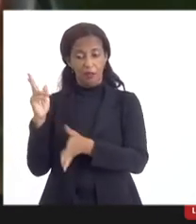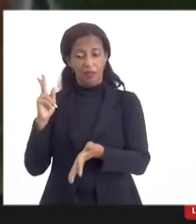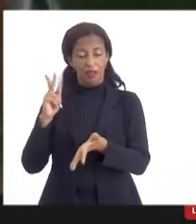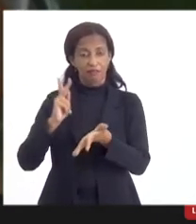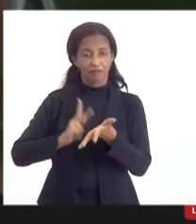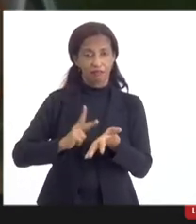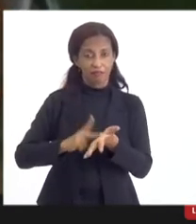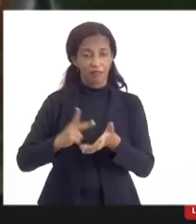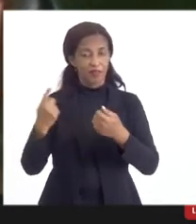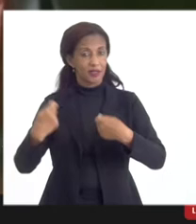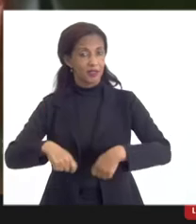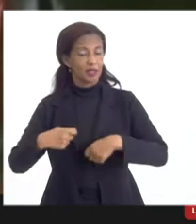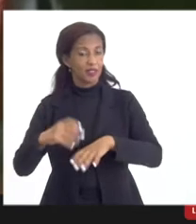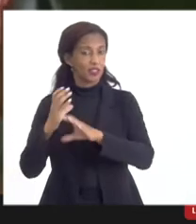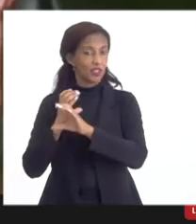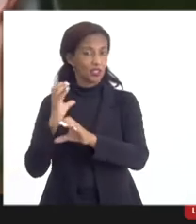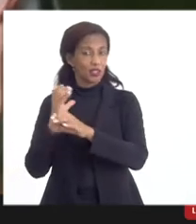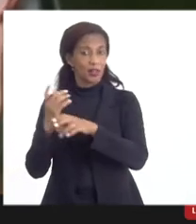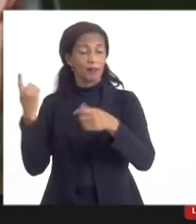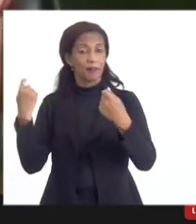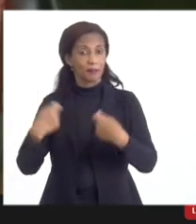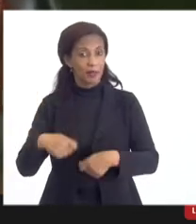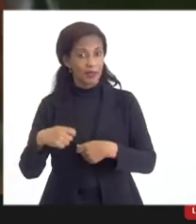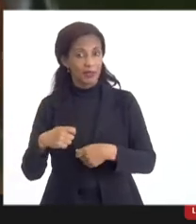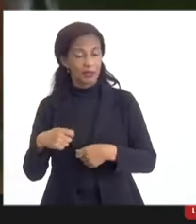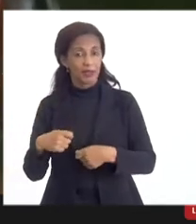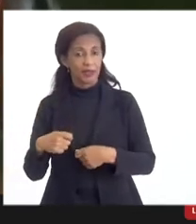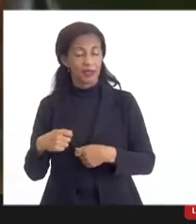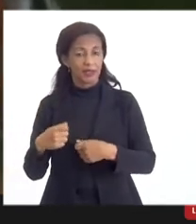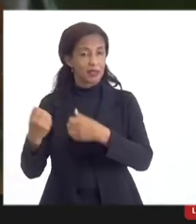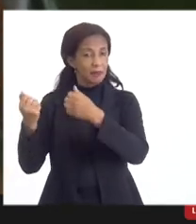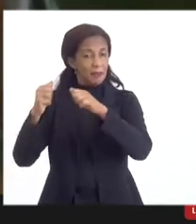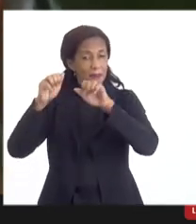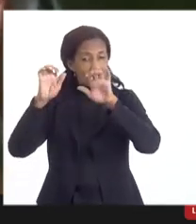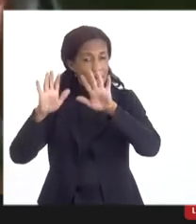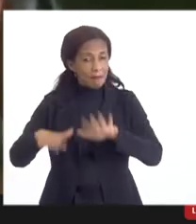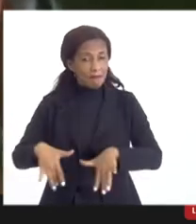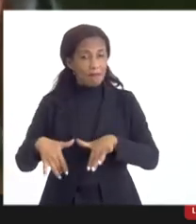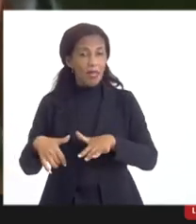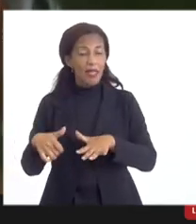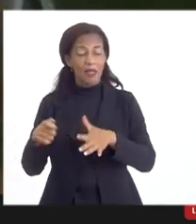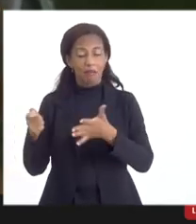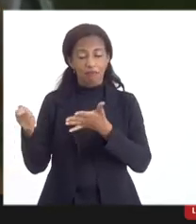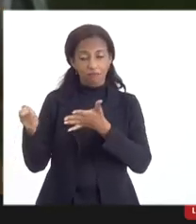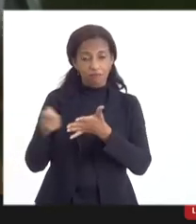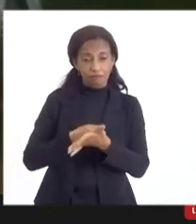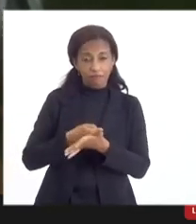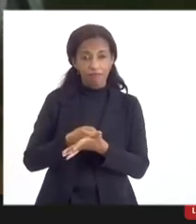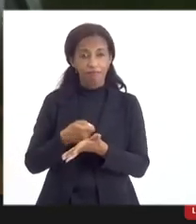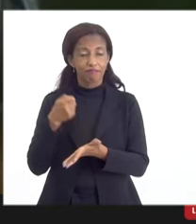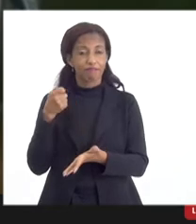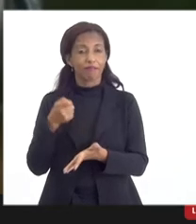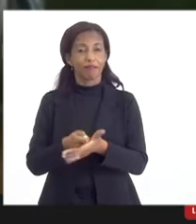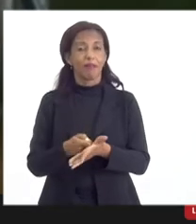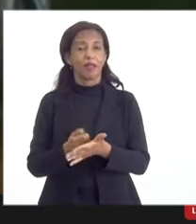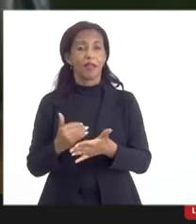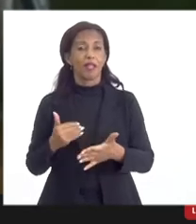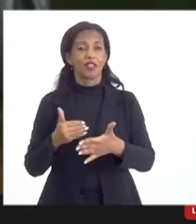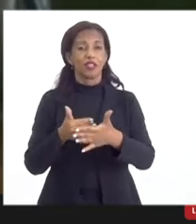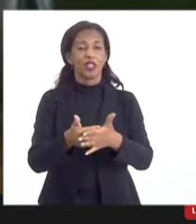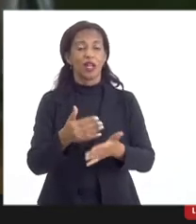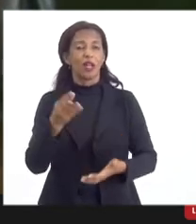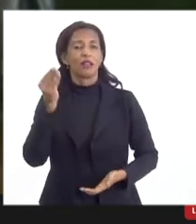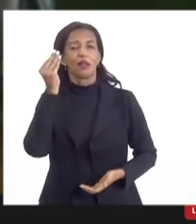necessidade de engenharia precisa ser bem circunscrita para chegar até o